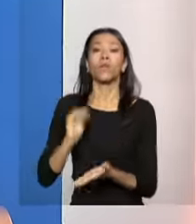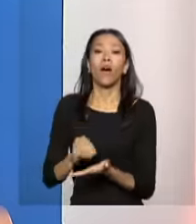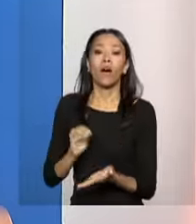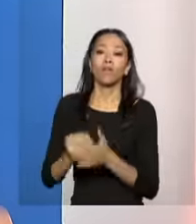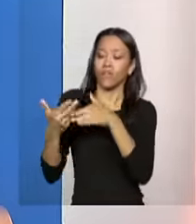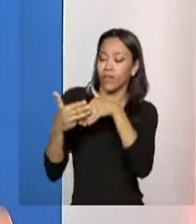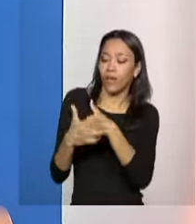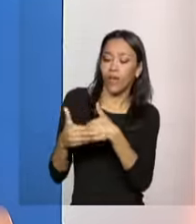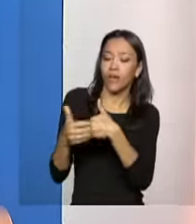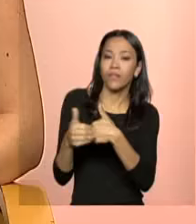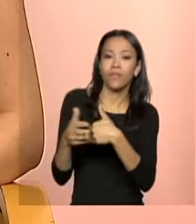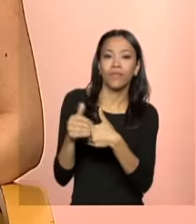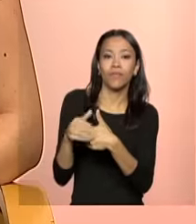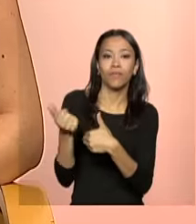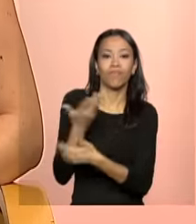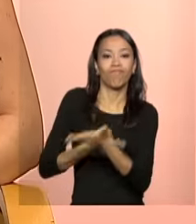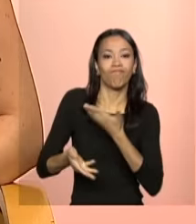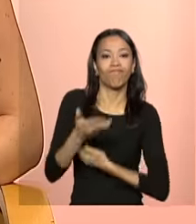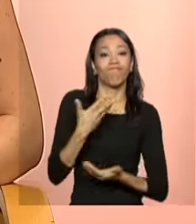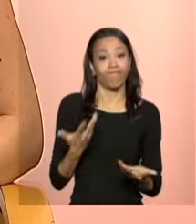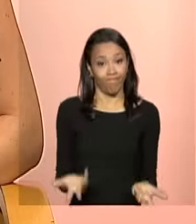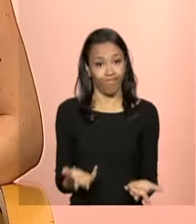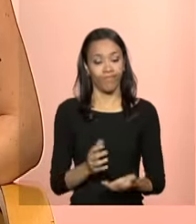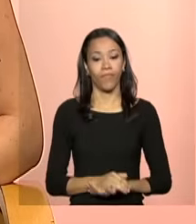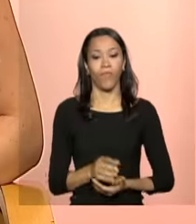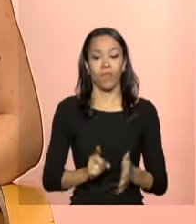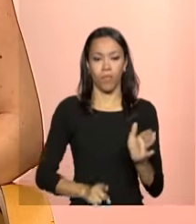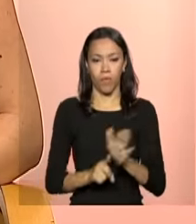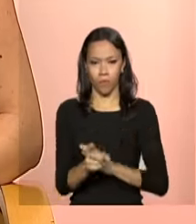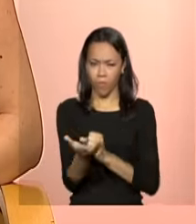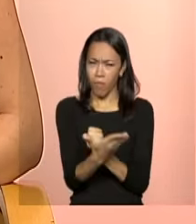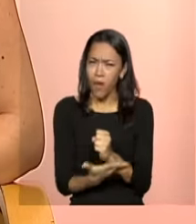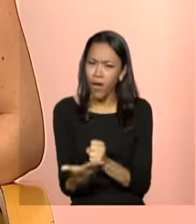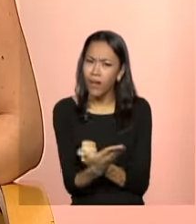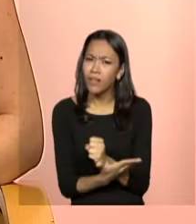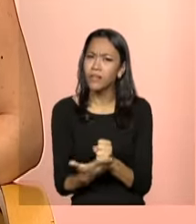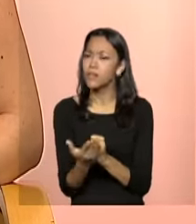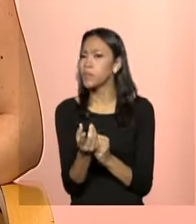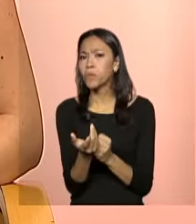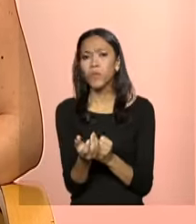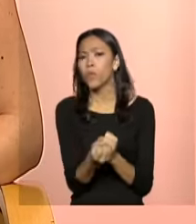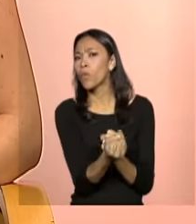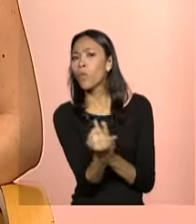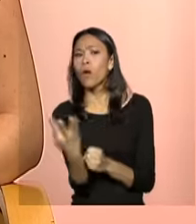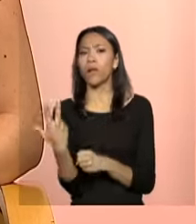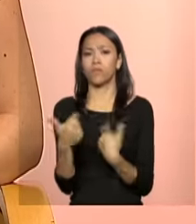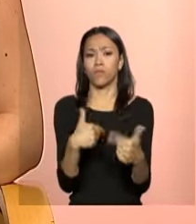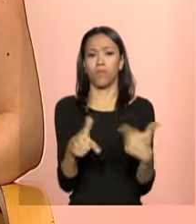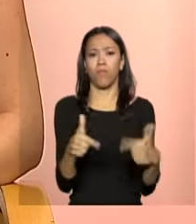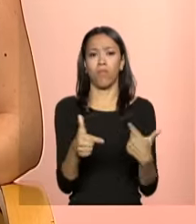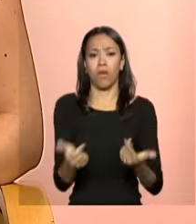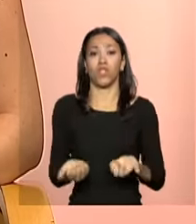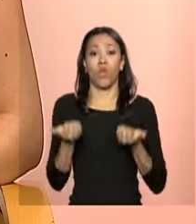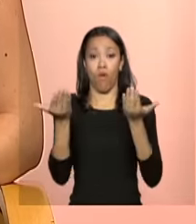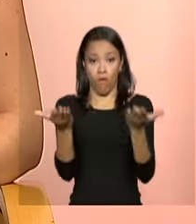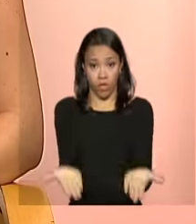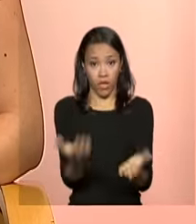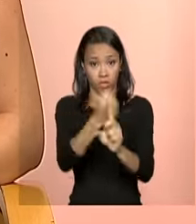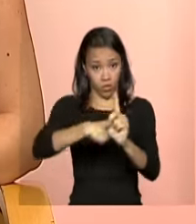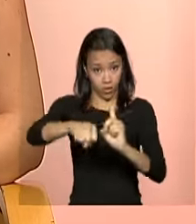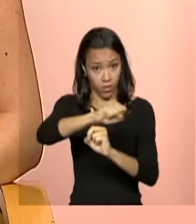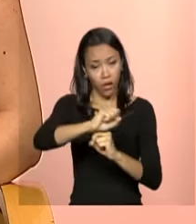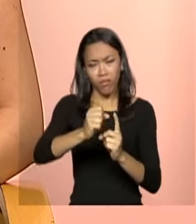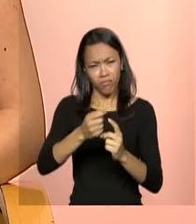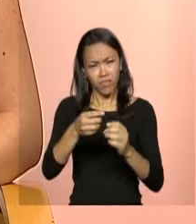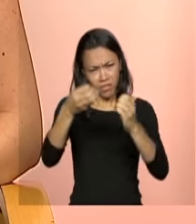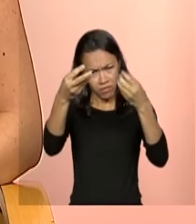relações afetivas. E para a gente começar do básico, Luciano, o que são esses serviços de acolhimento para quem se destinam? Fala